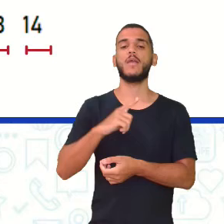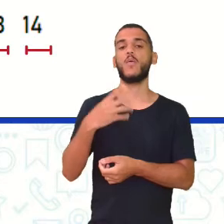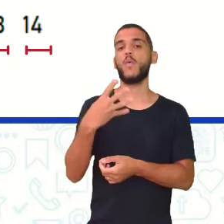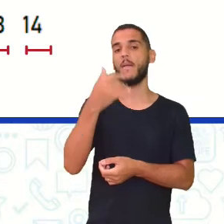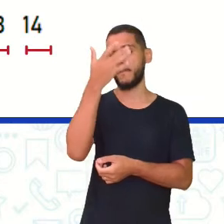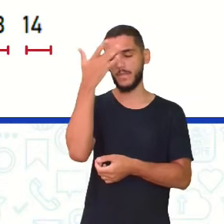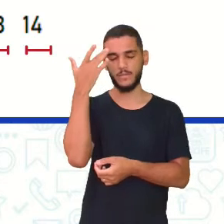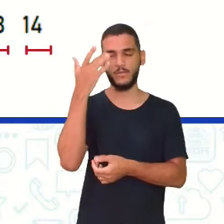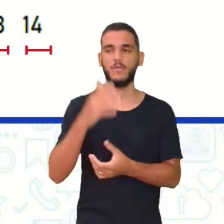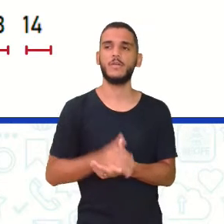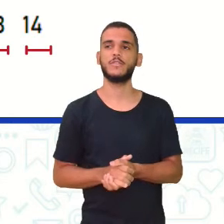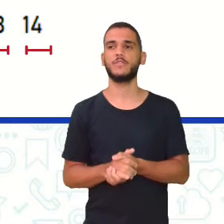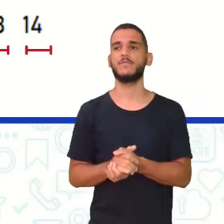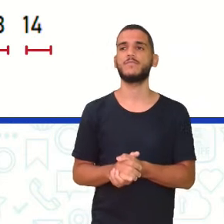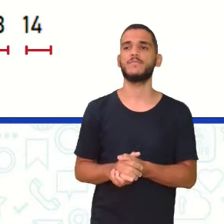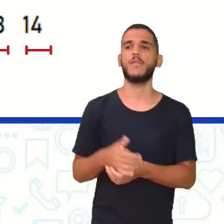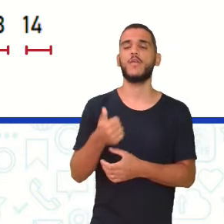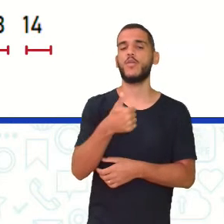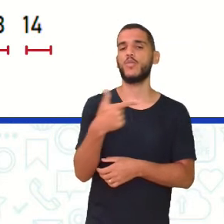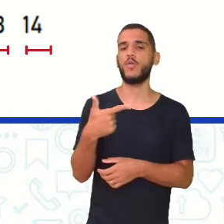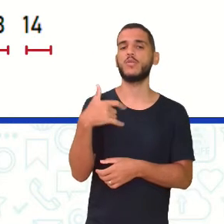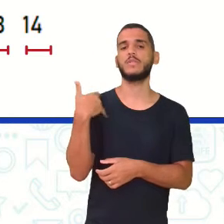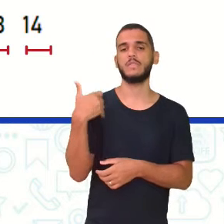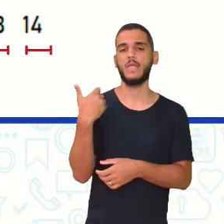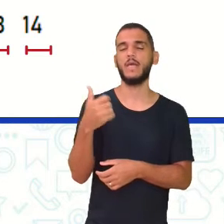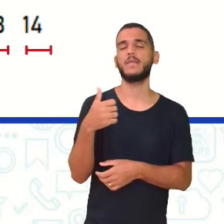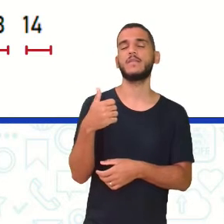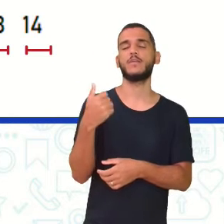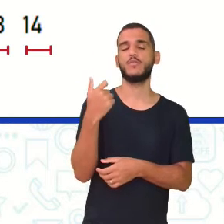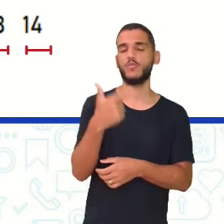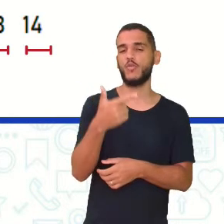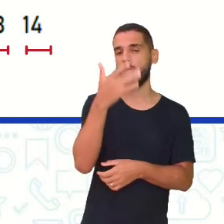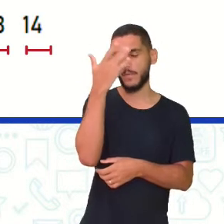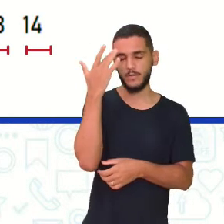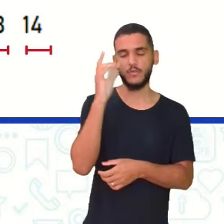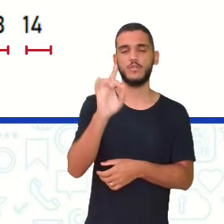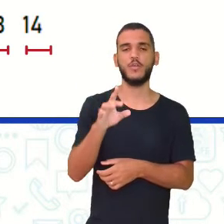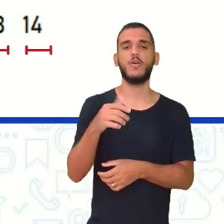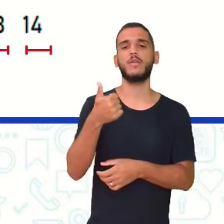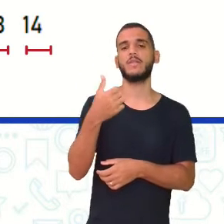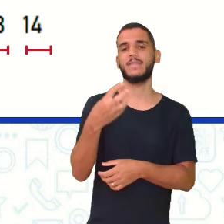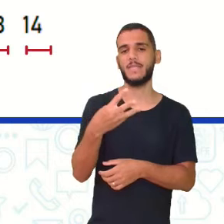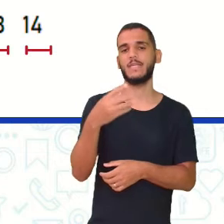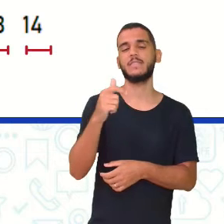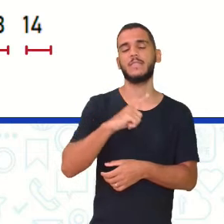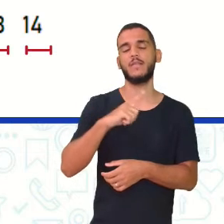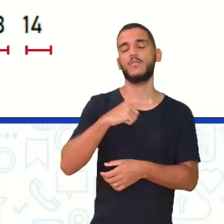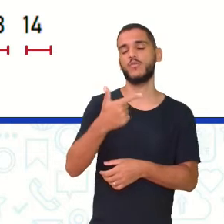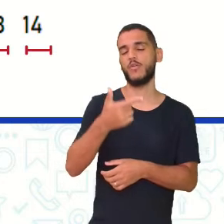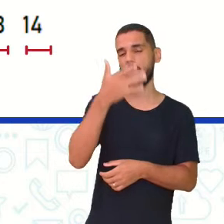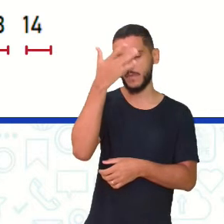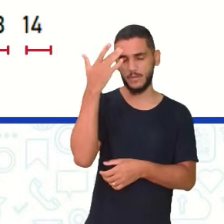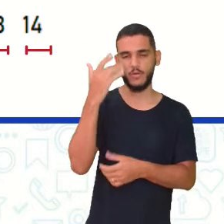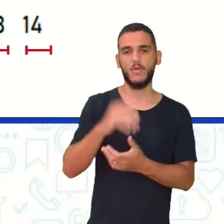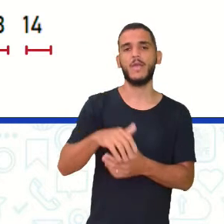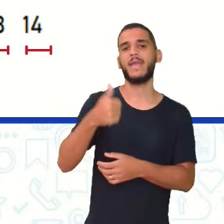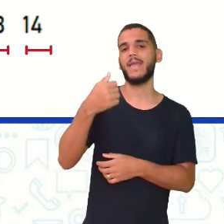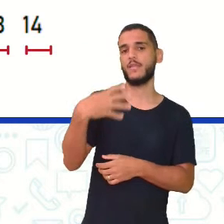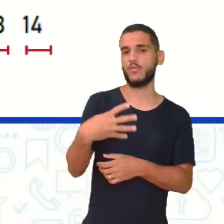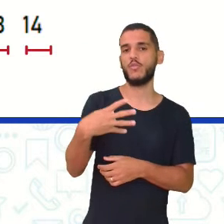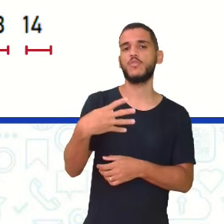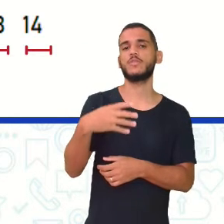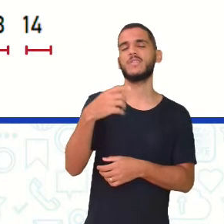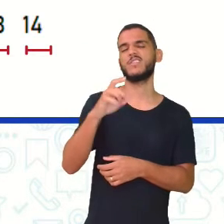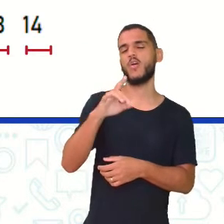Que tem 11 anos Aí ó Ó 12 anos Tem 2 pessoas 13 anos Tem 2 pessoas E 14 anos E 1 pessoa